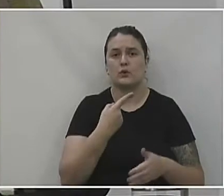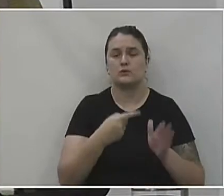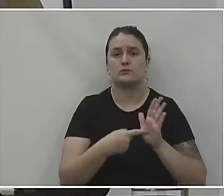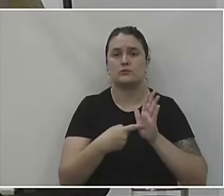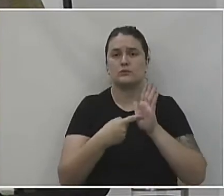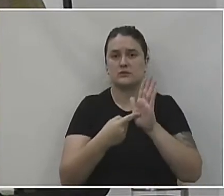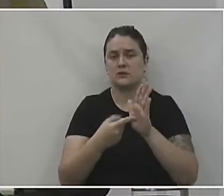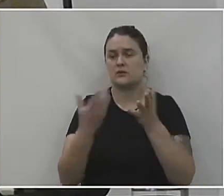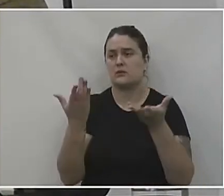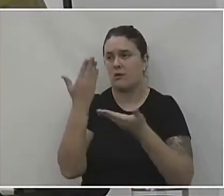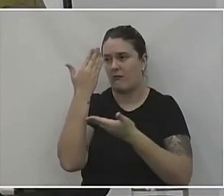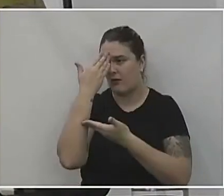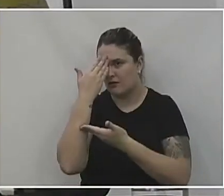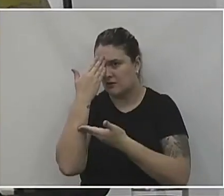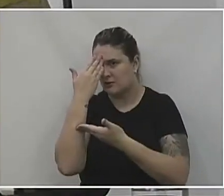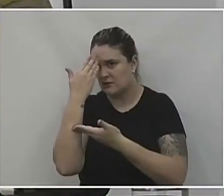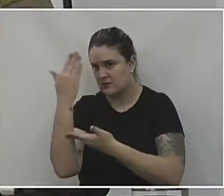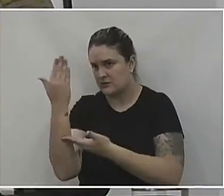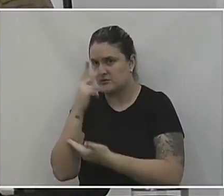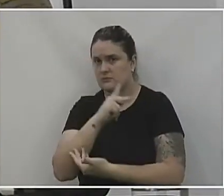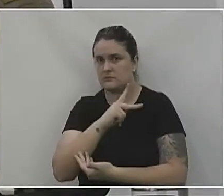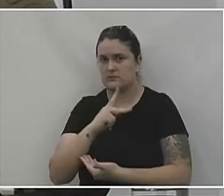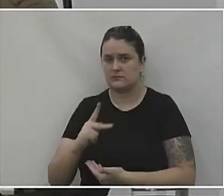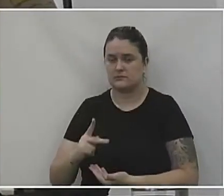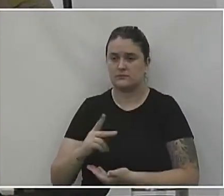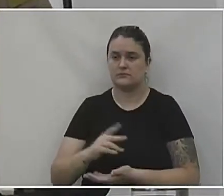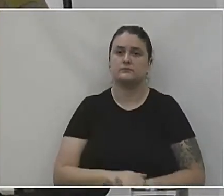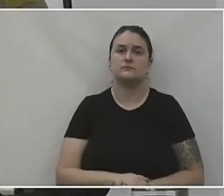apresentar. Eu agradeço. Presidente.